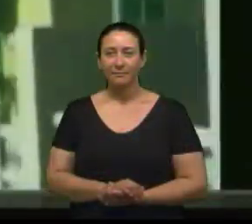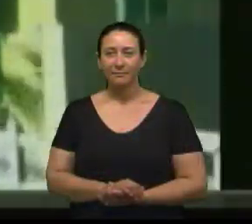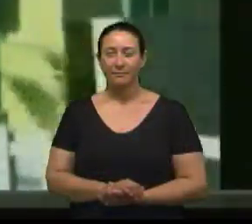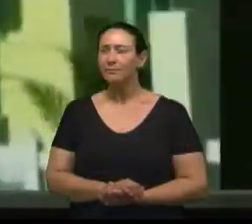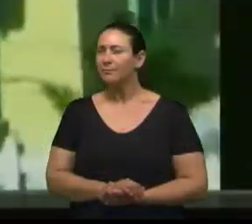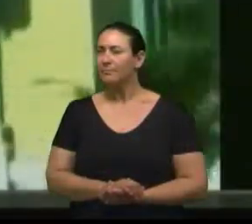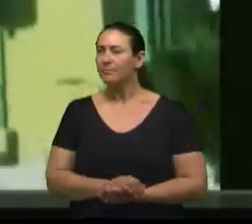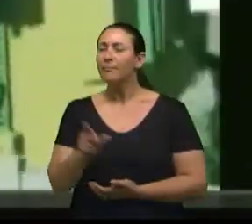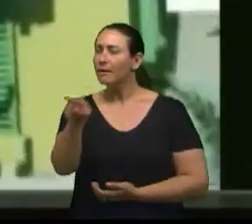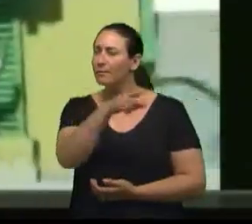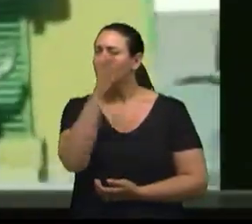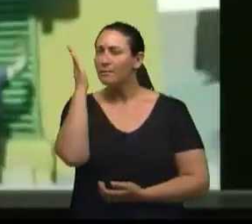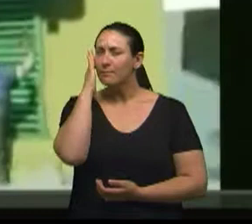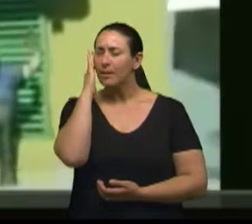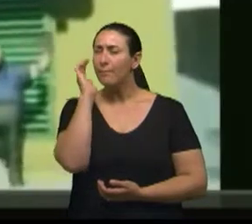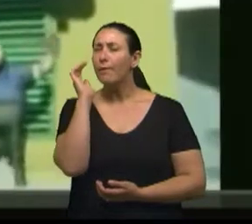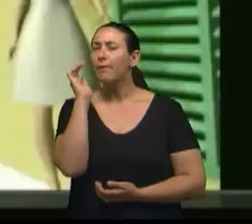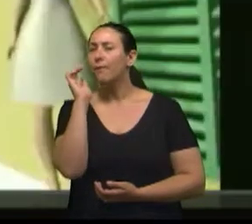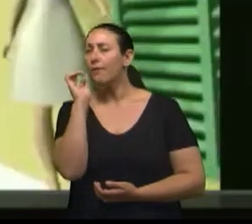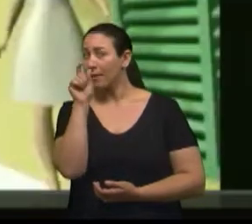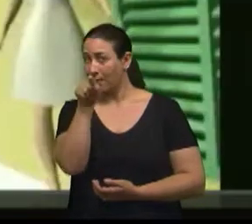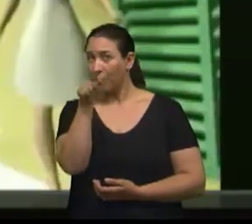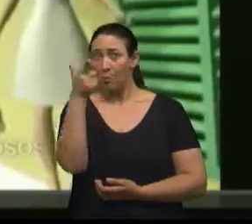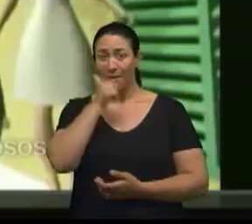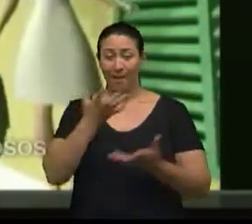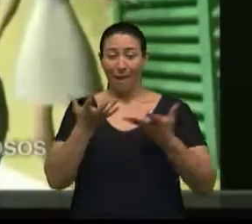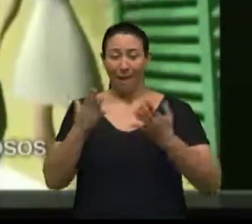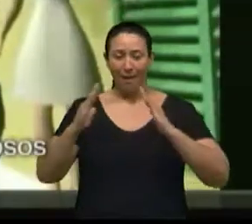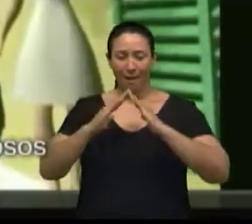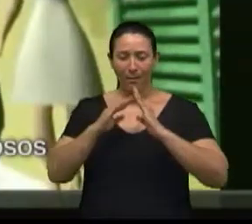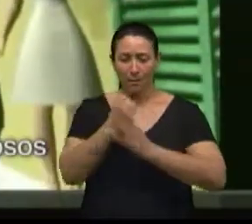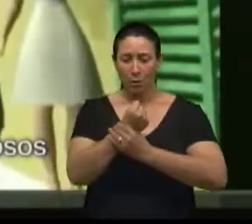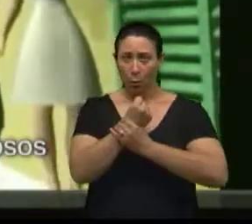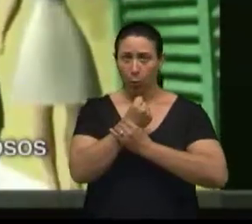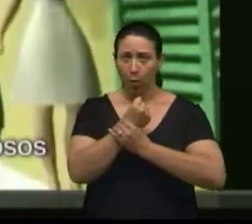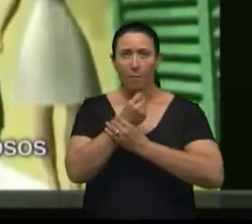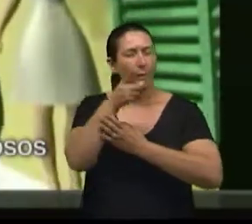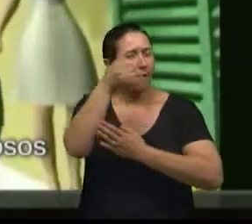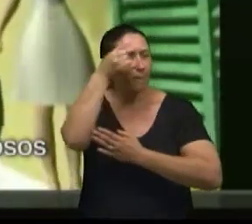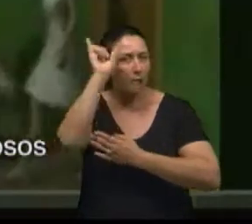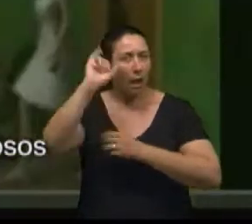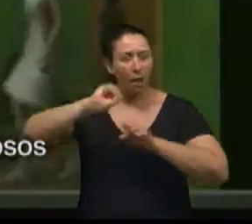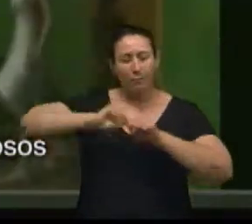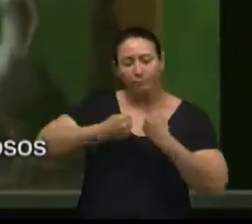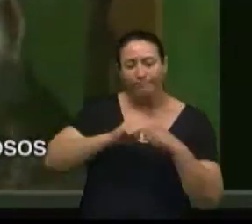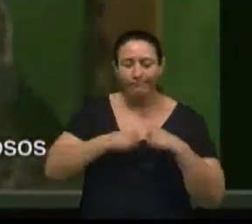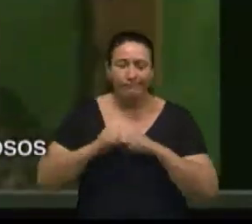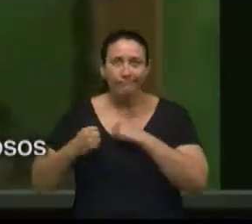Saiba o que fazer para tornar sua casa segura, evitando quedas e fraturas.